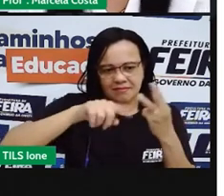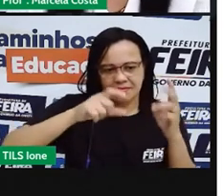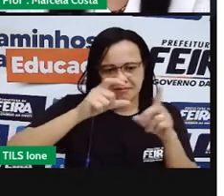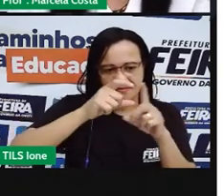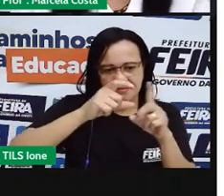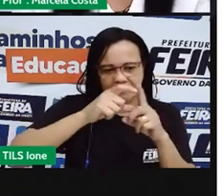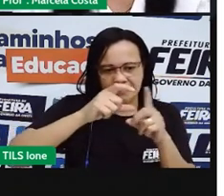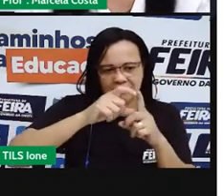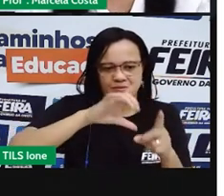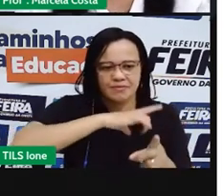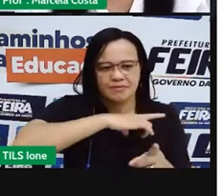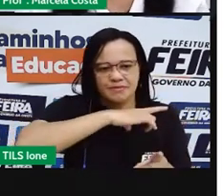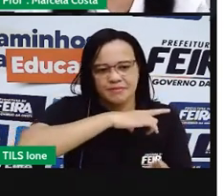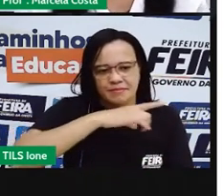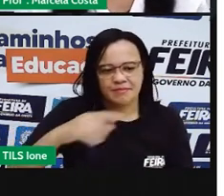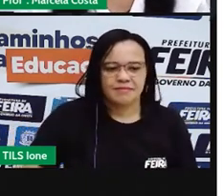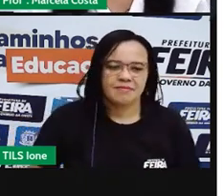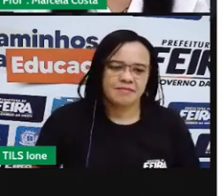Girafa.